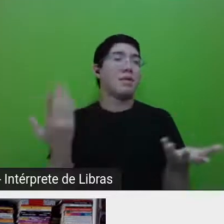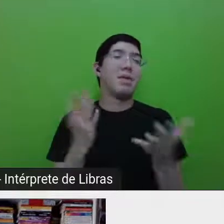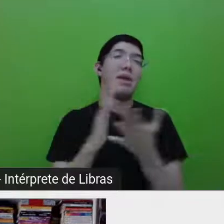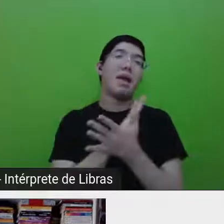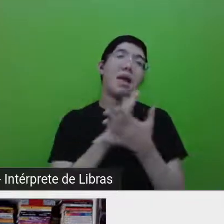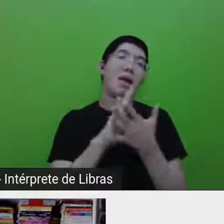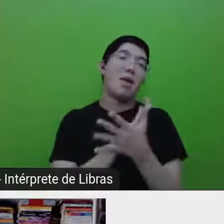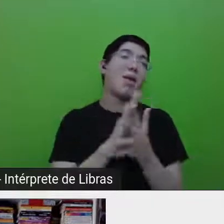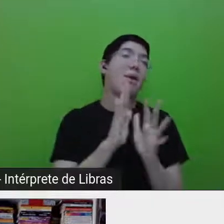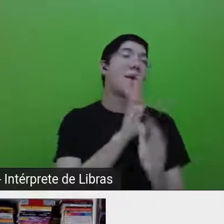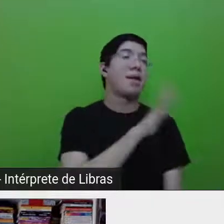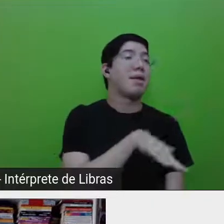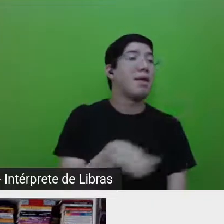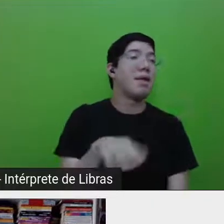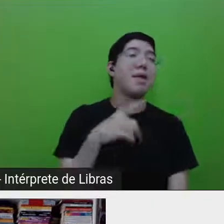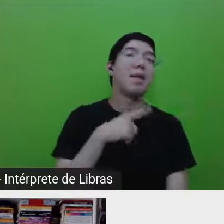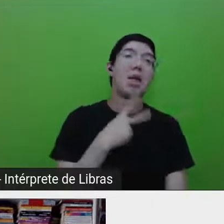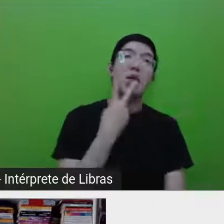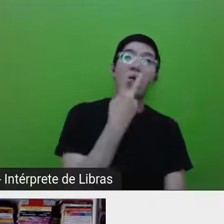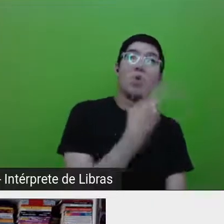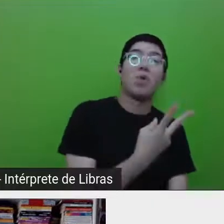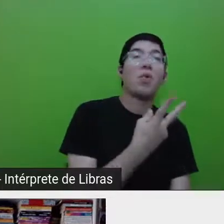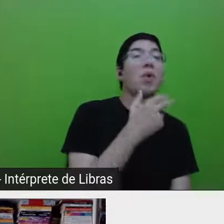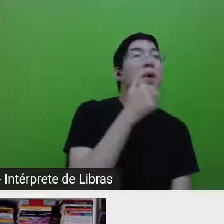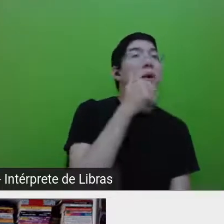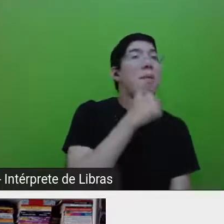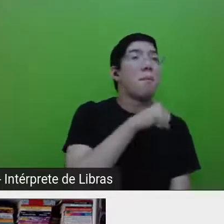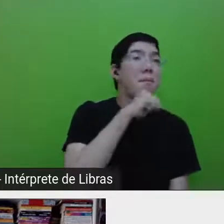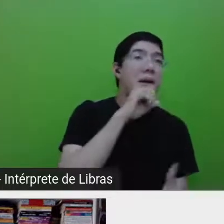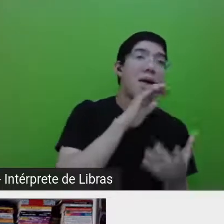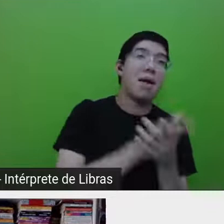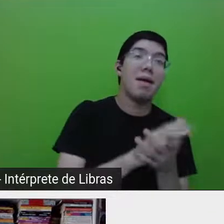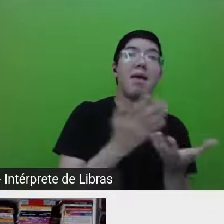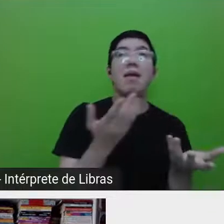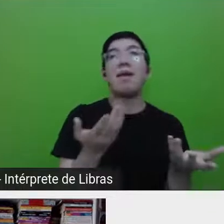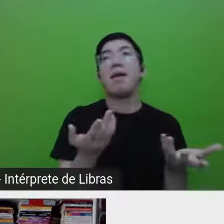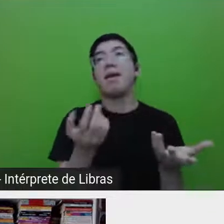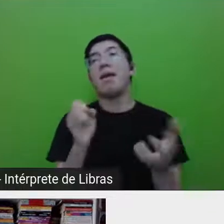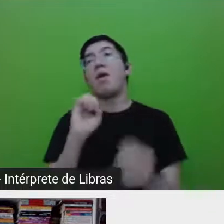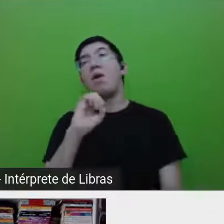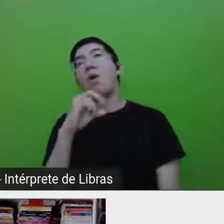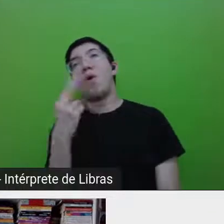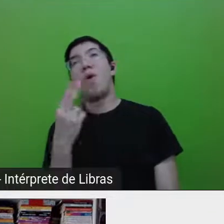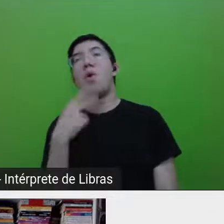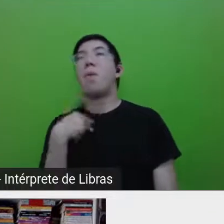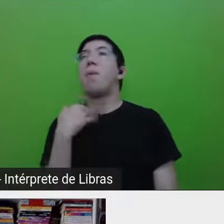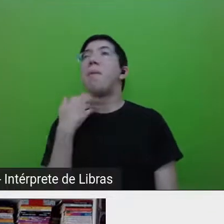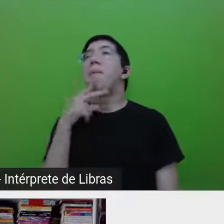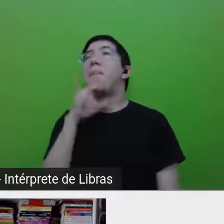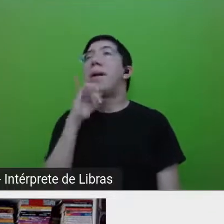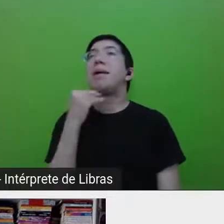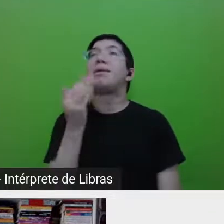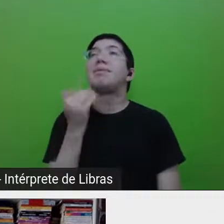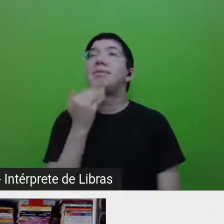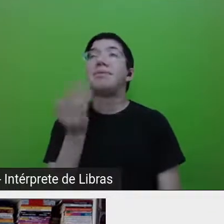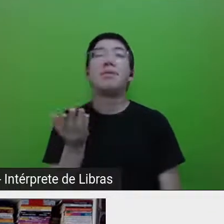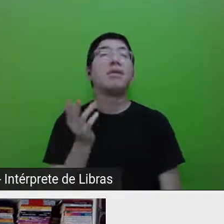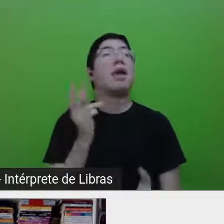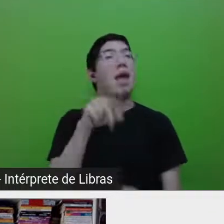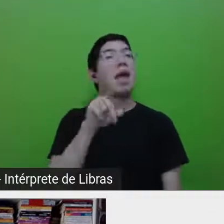tem avós, tem tios, então, isso não abarca. É legal pensar na maternidade para além do Brasil.